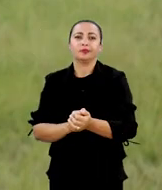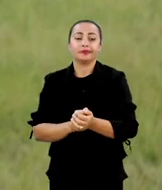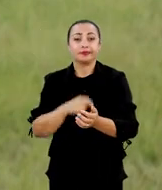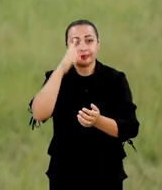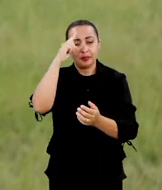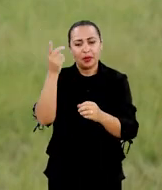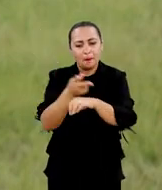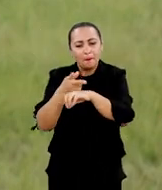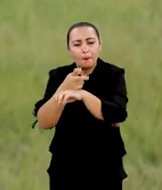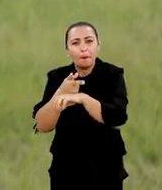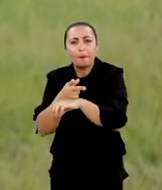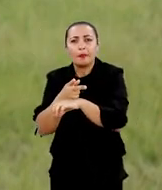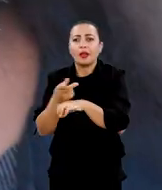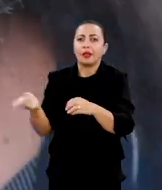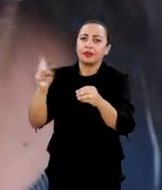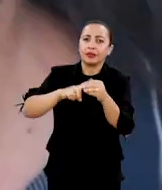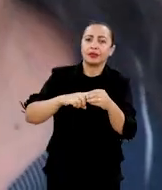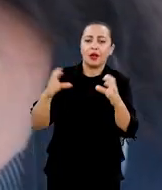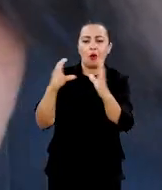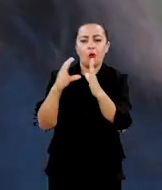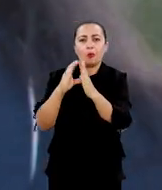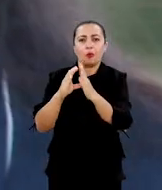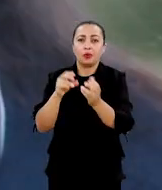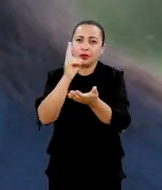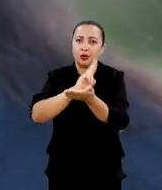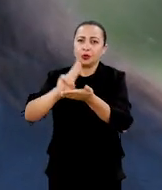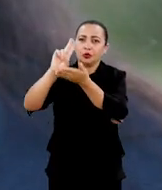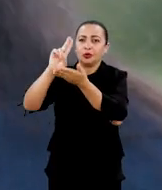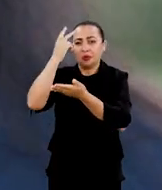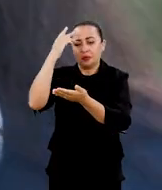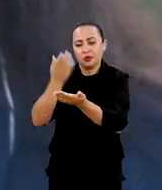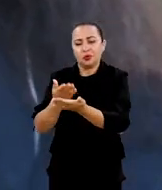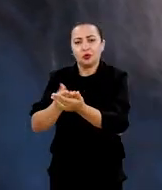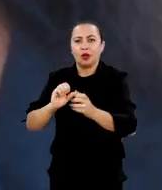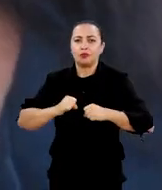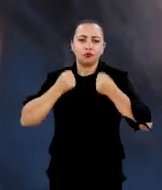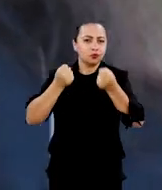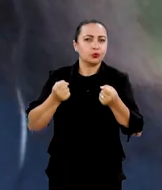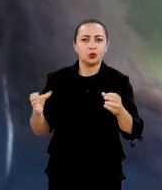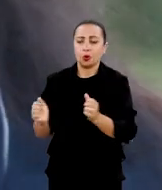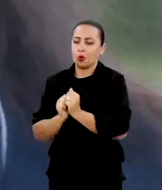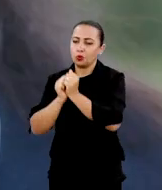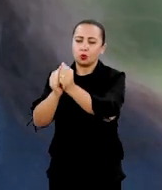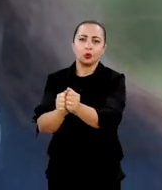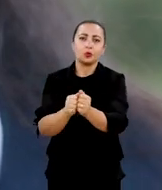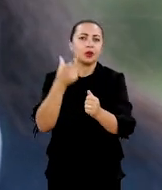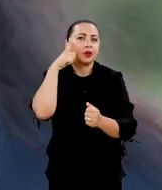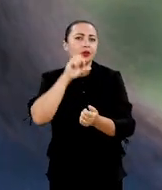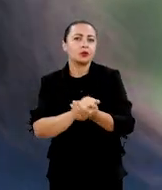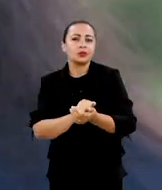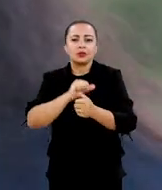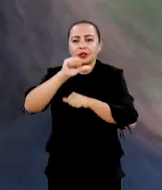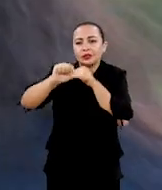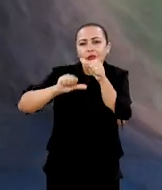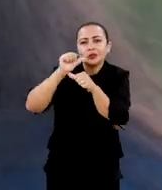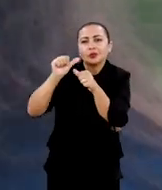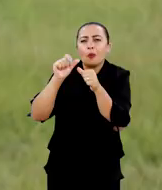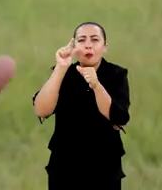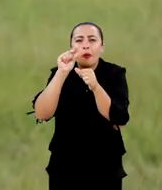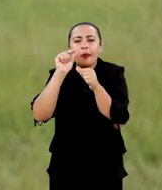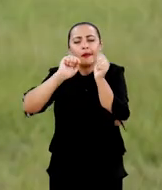Então, esse é o intuito do Noite em Dia, tentar trazer a comunidade acadêmica para estudar. Fazemos esse esforço em conjunto e conseguir